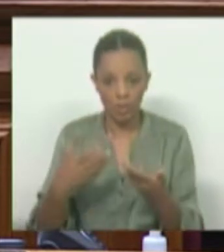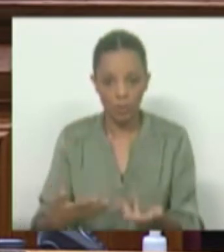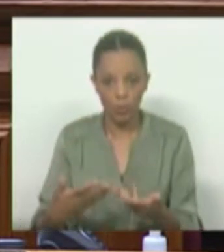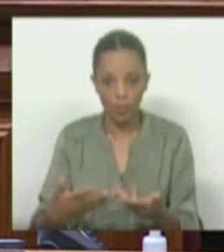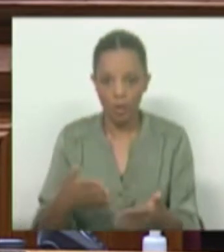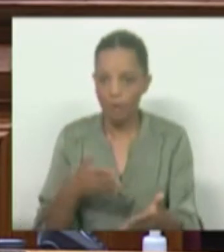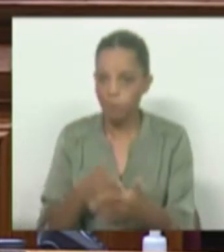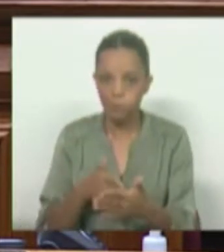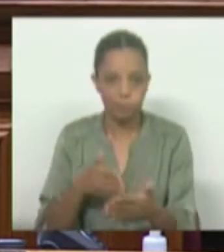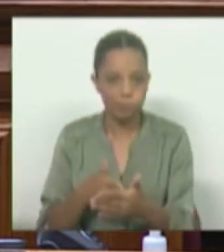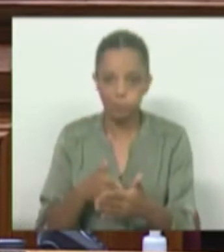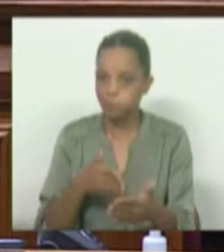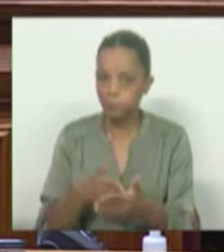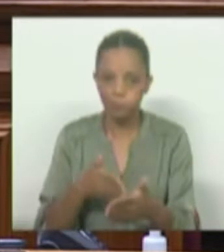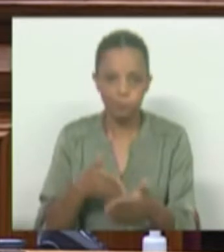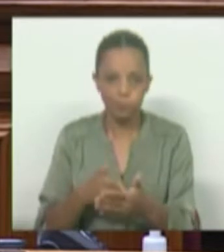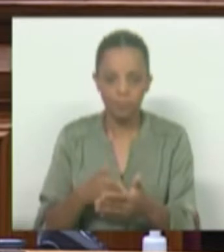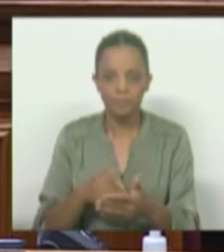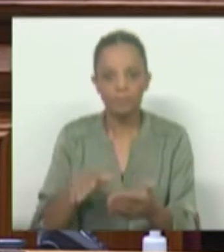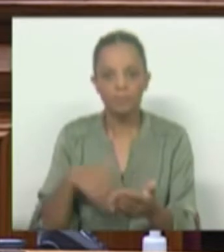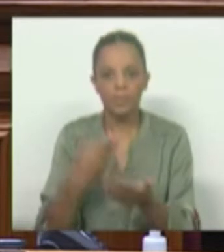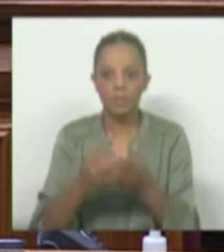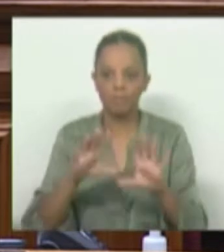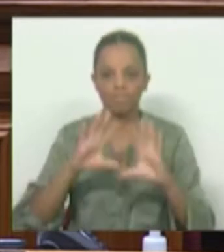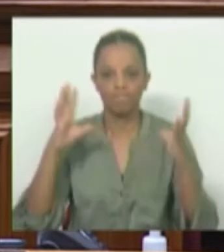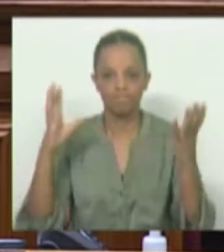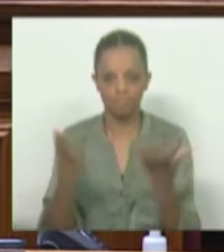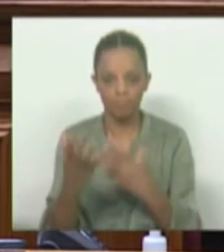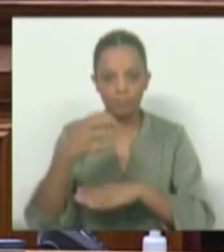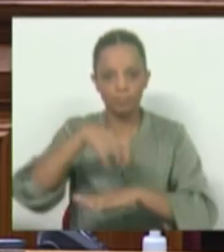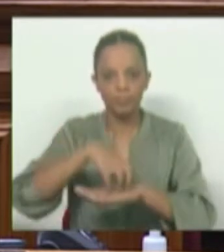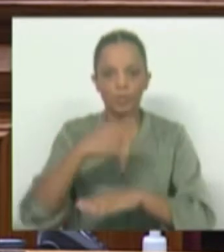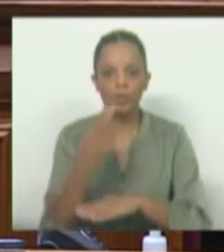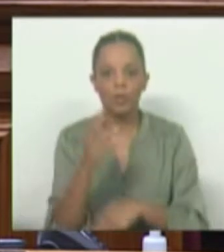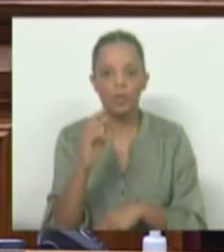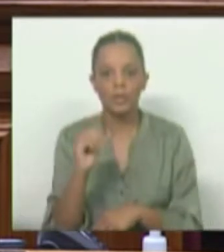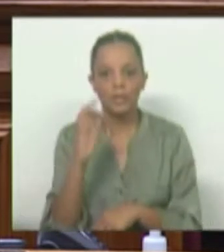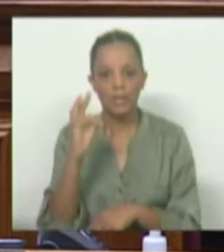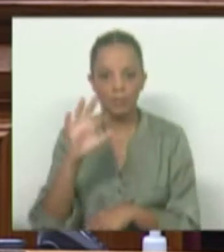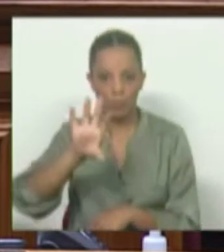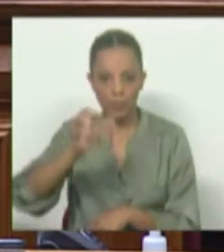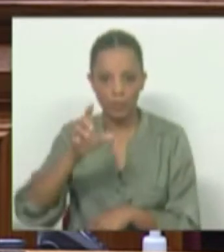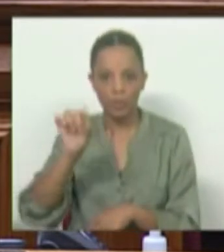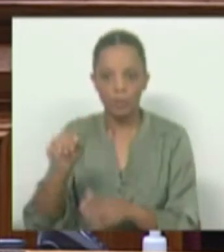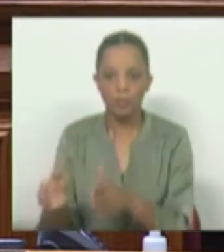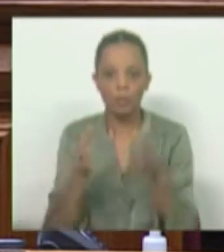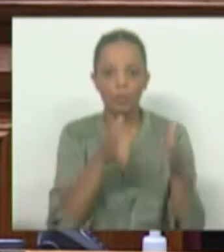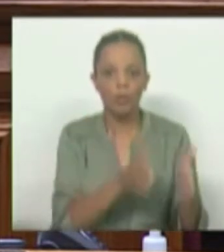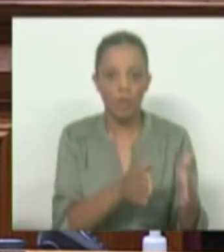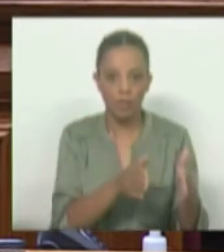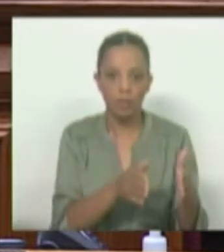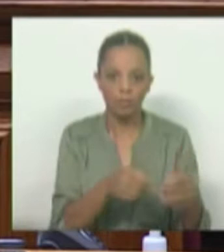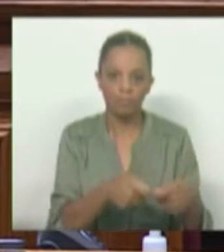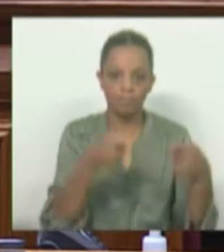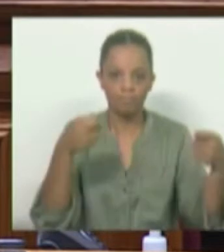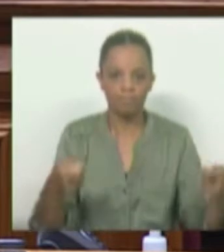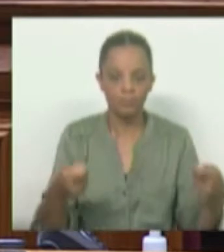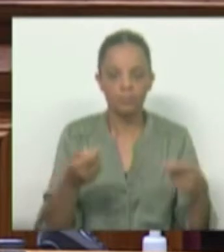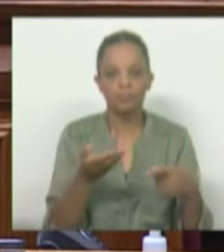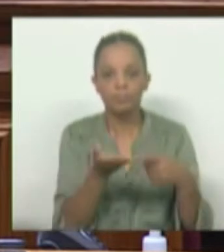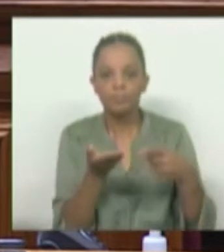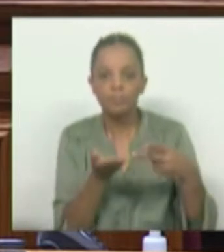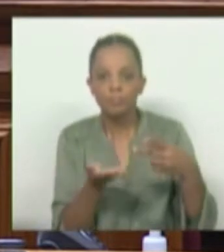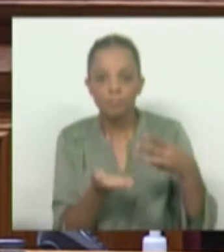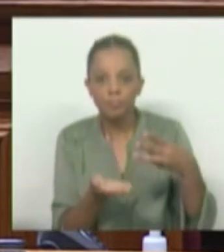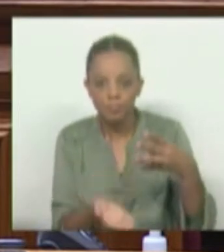impeditivos para generalizar as USFs no país e, por outro lado, para garantir o alargamento das valências disponíveis